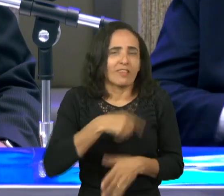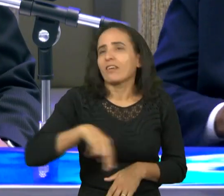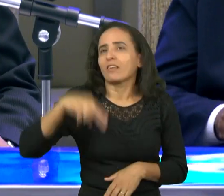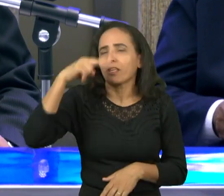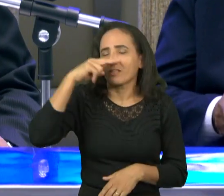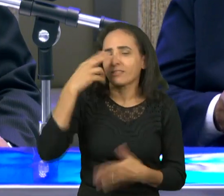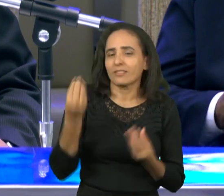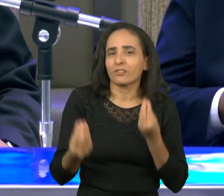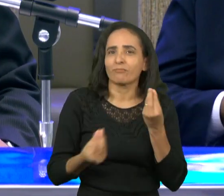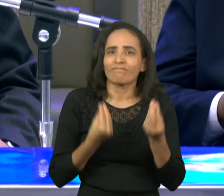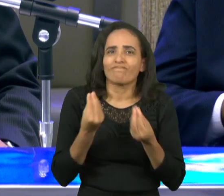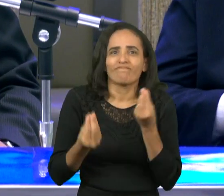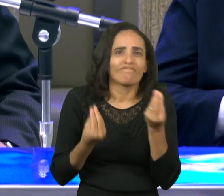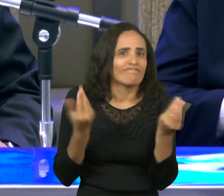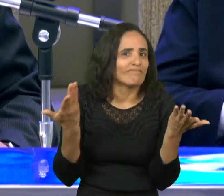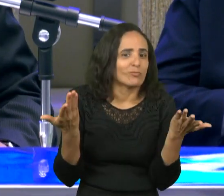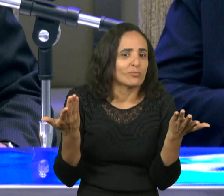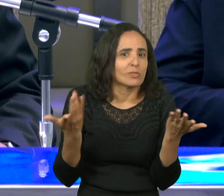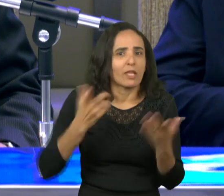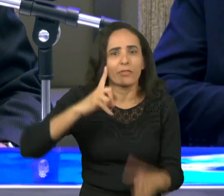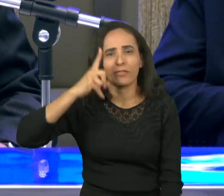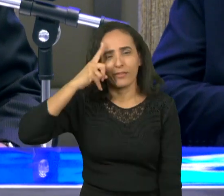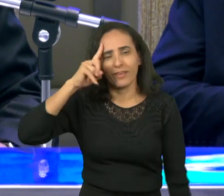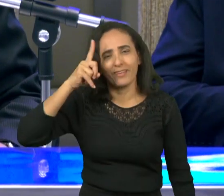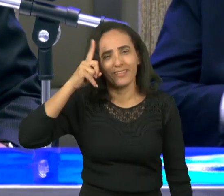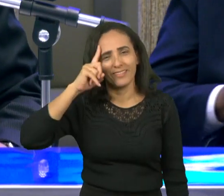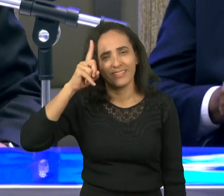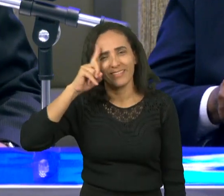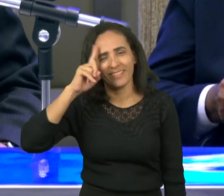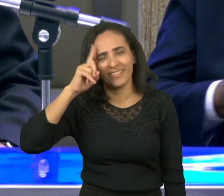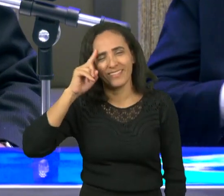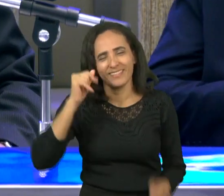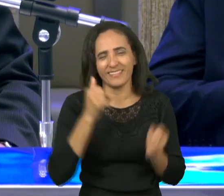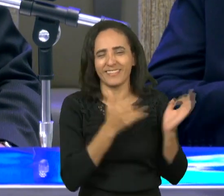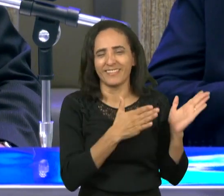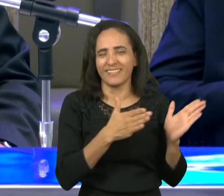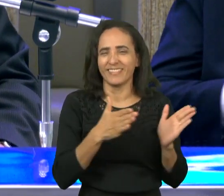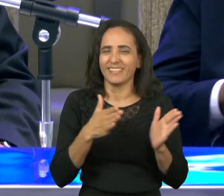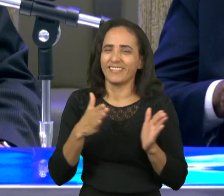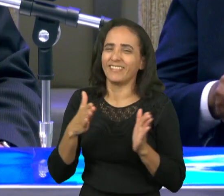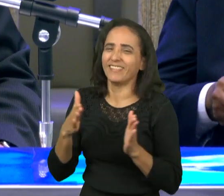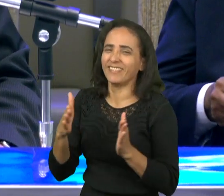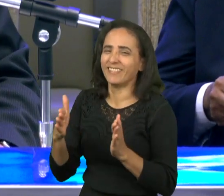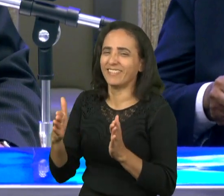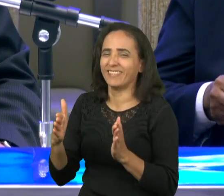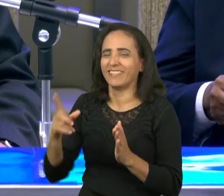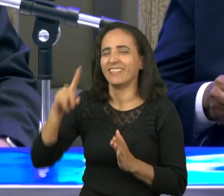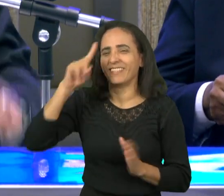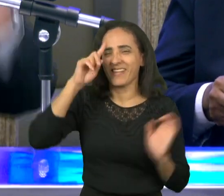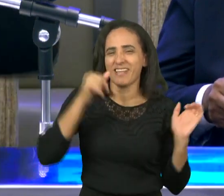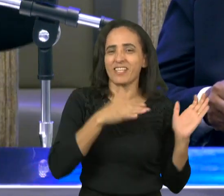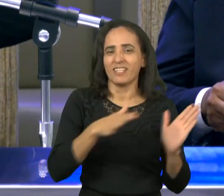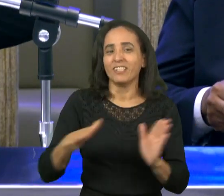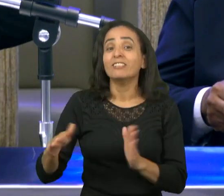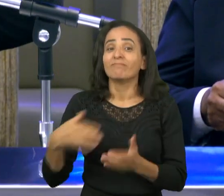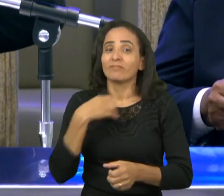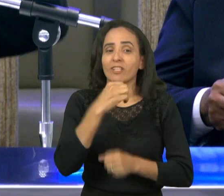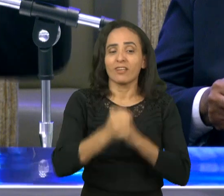deve andar com Deus todos os dias do ano amém meus irmãos